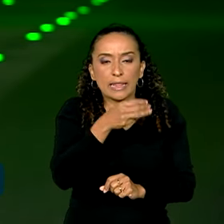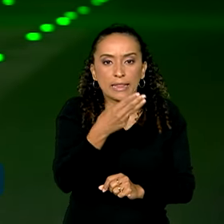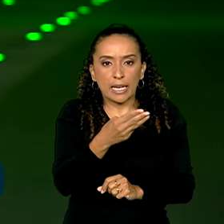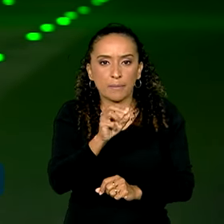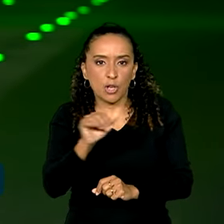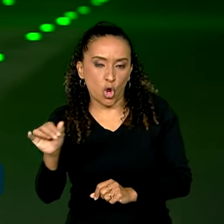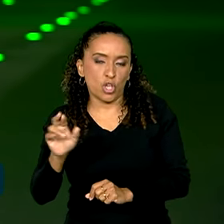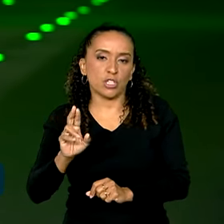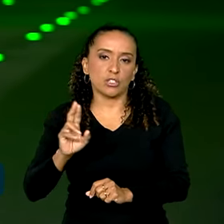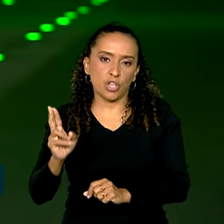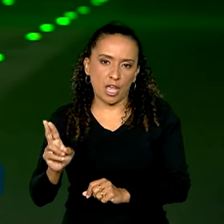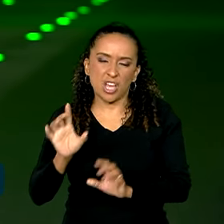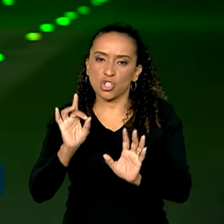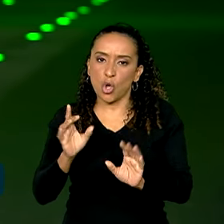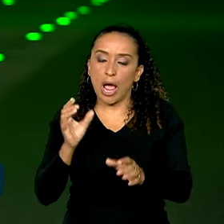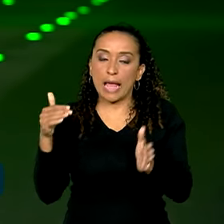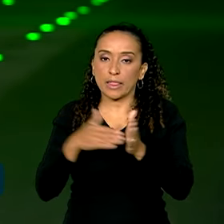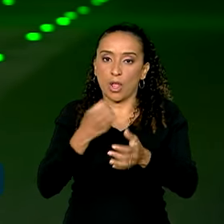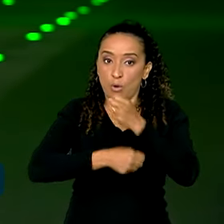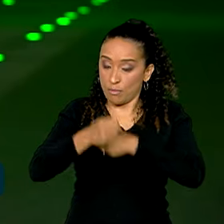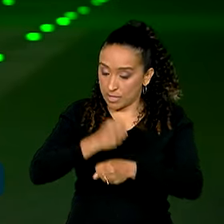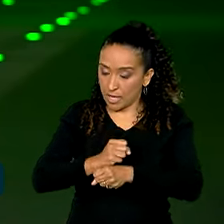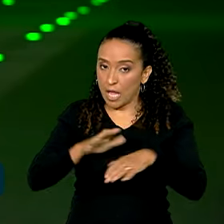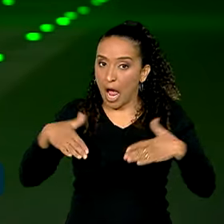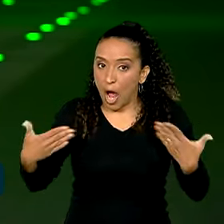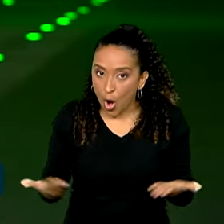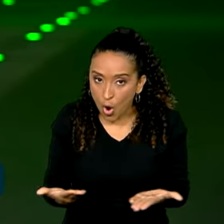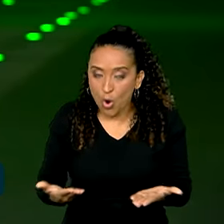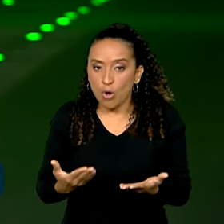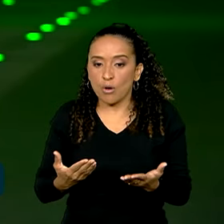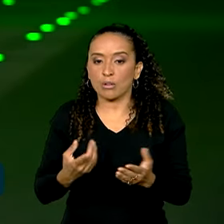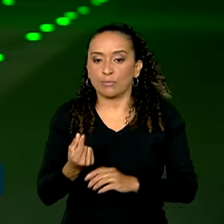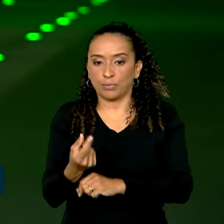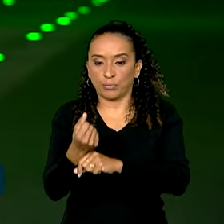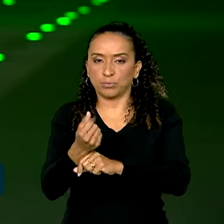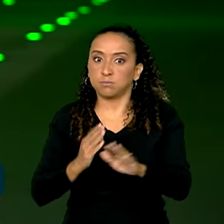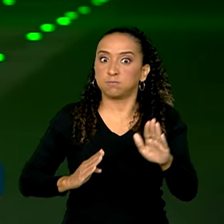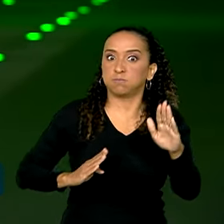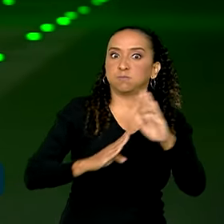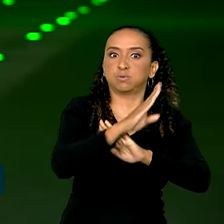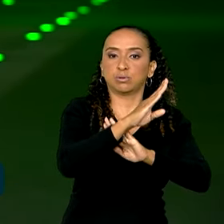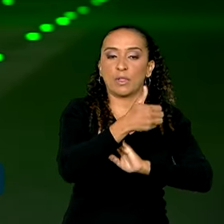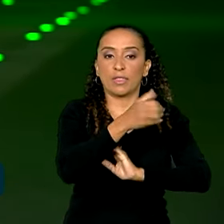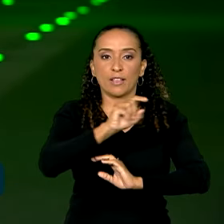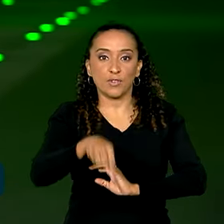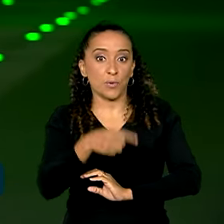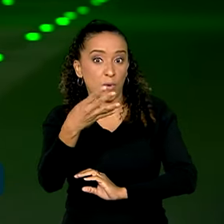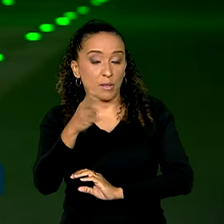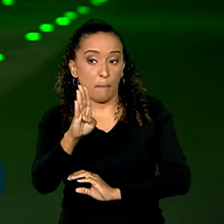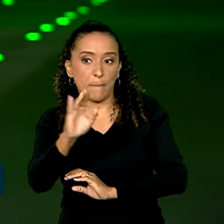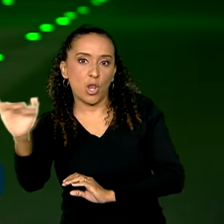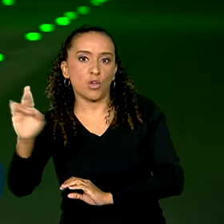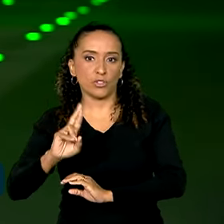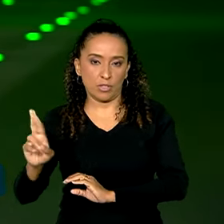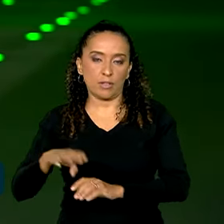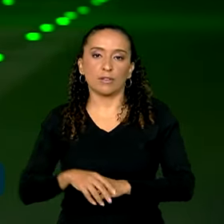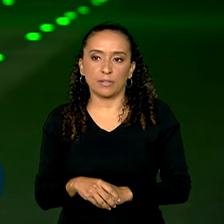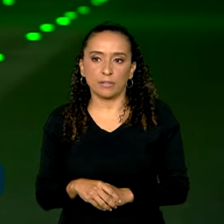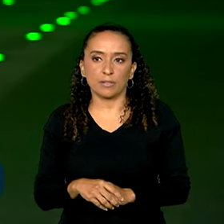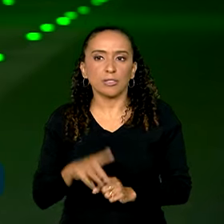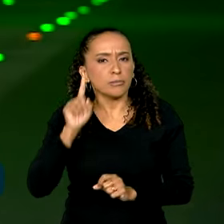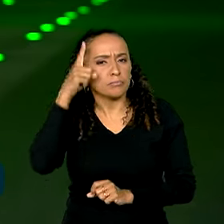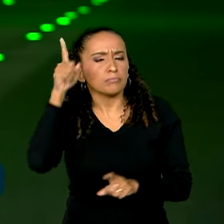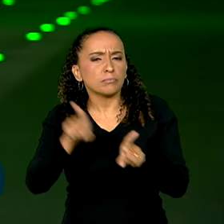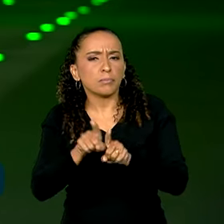bilhões de reais somente até o ano passado. E agora com valor recorde de 10,4 bilhões de reais. A